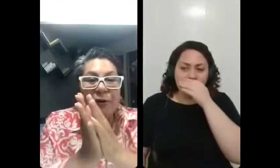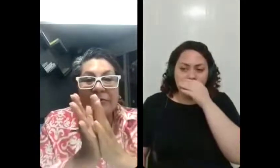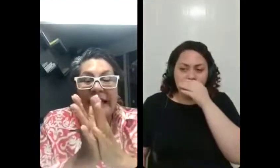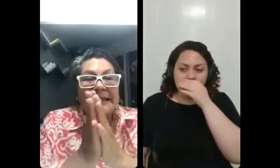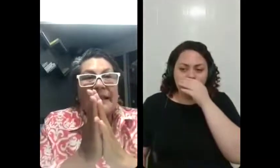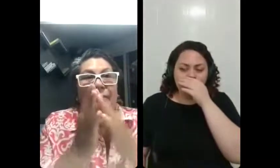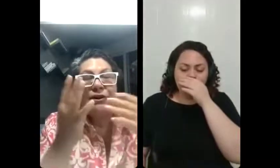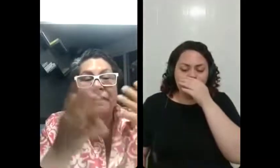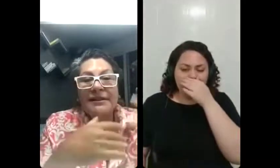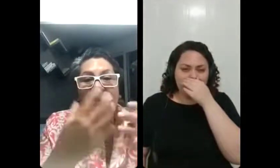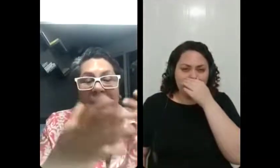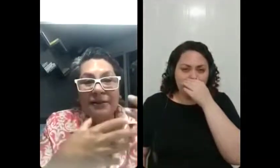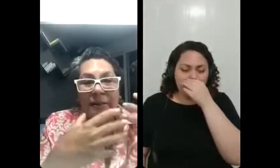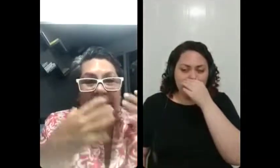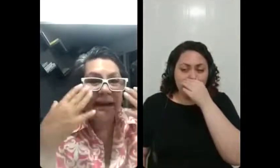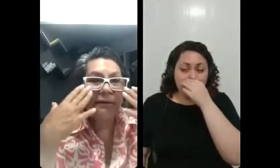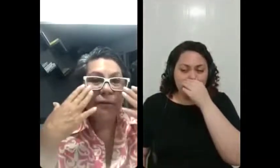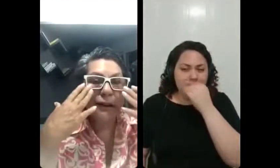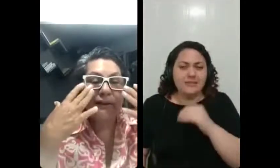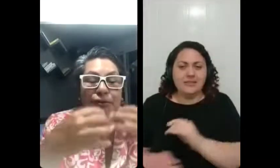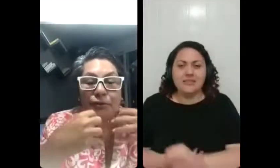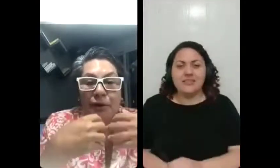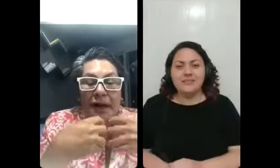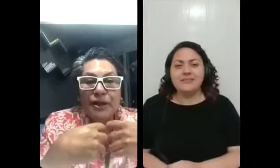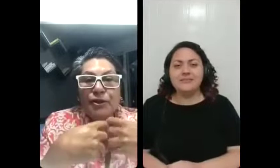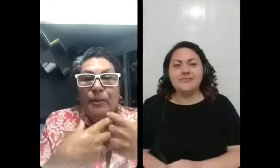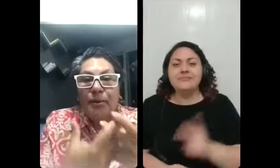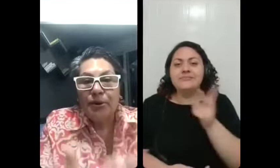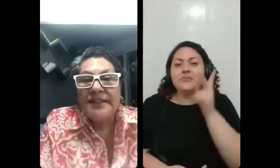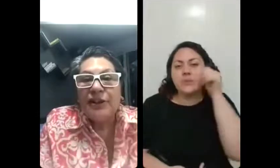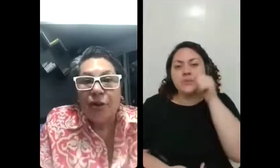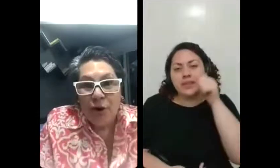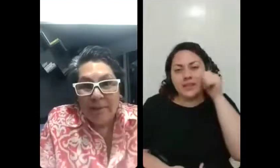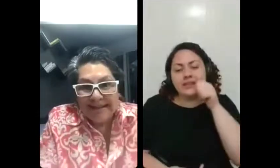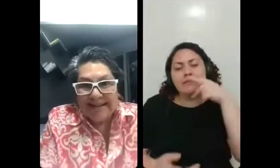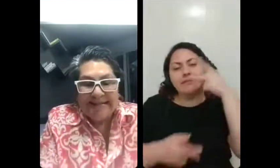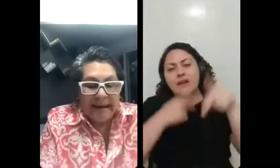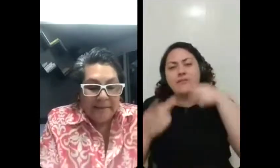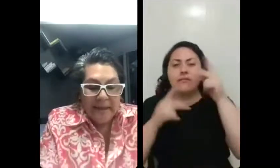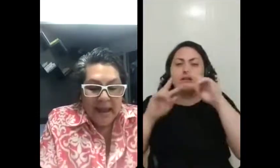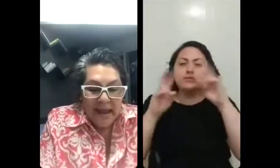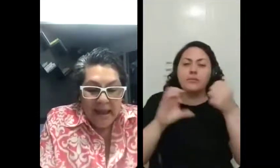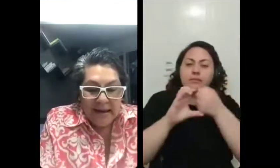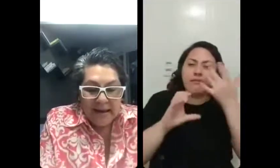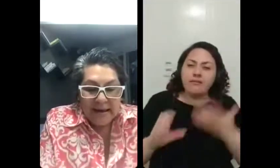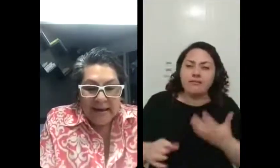que que eu vou contar? As gurias começaram falando sobre muitos sintomas, né?